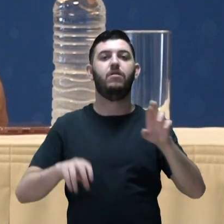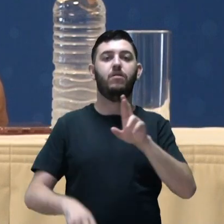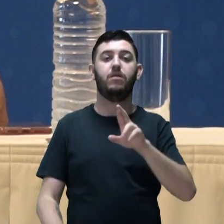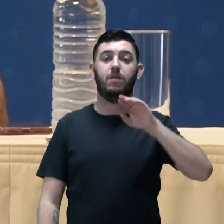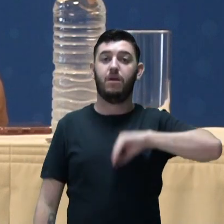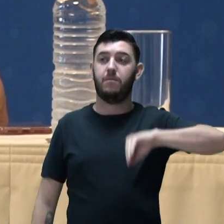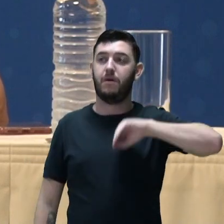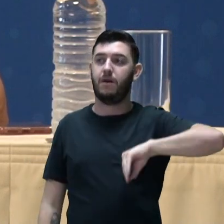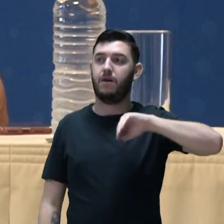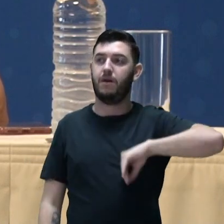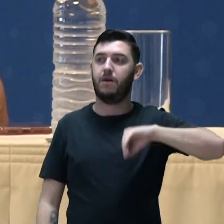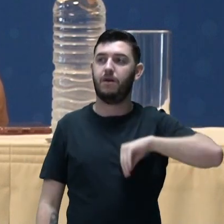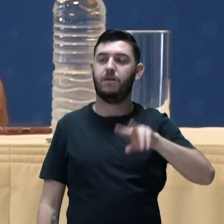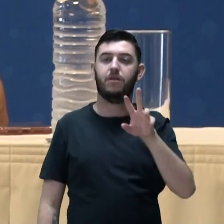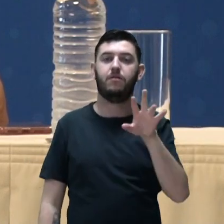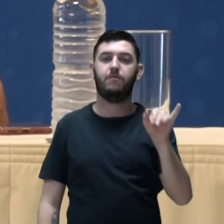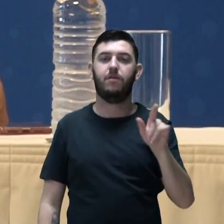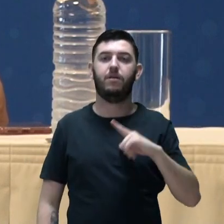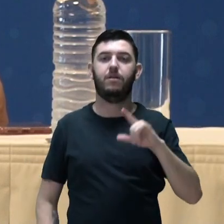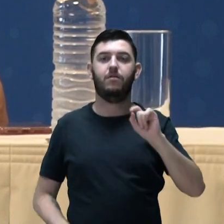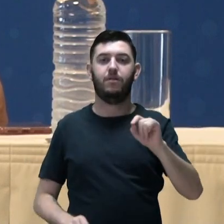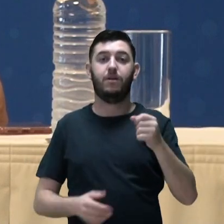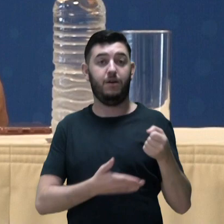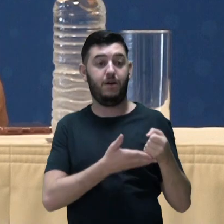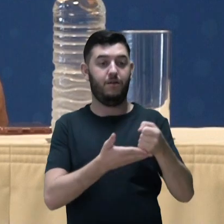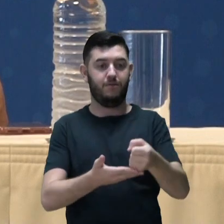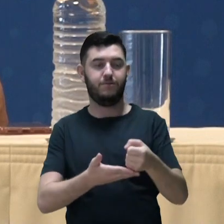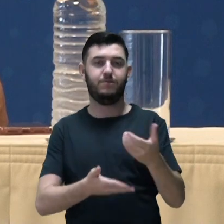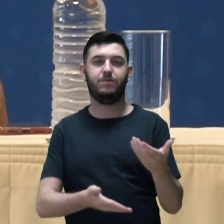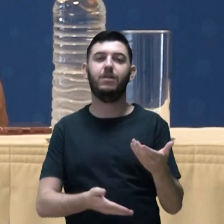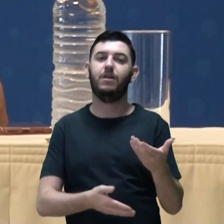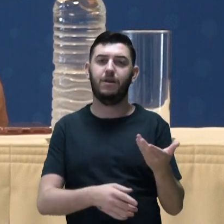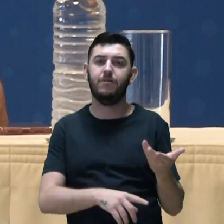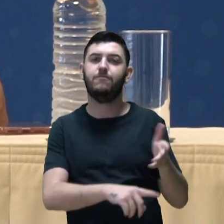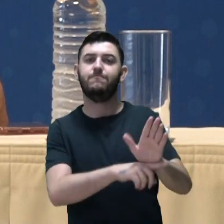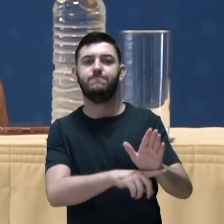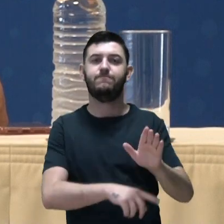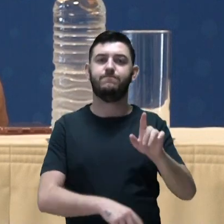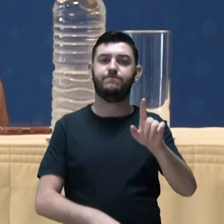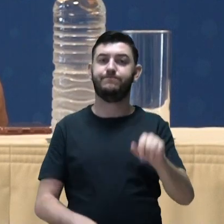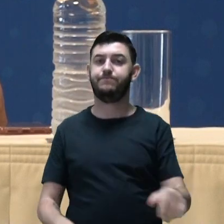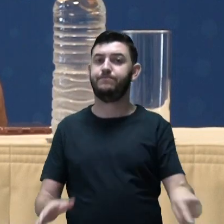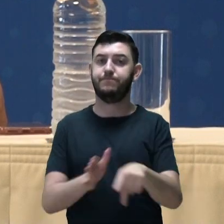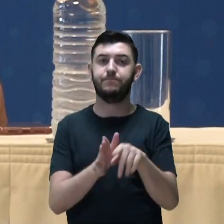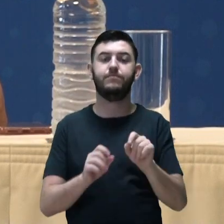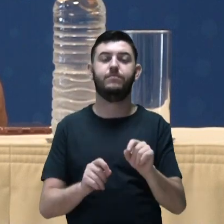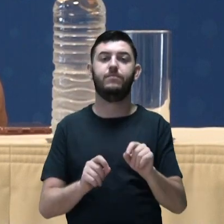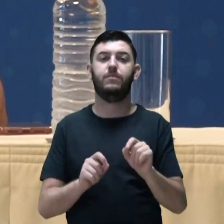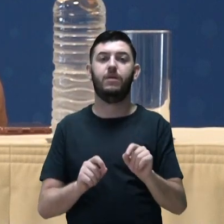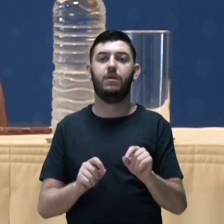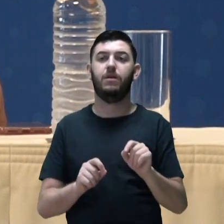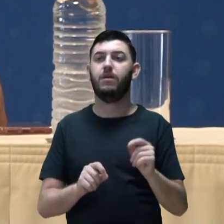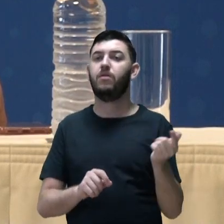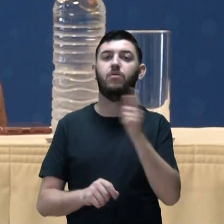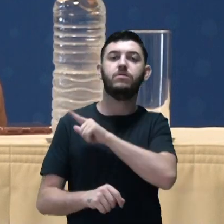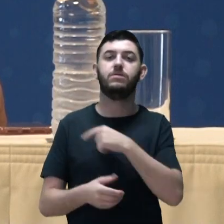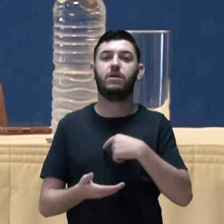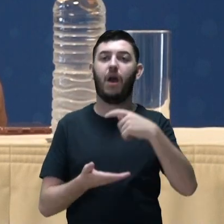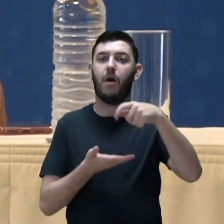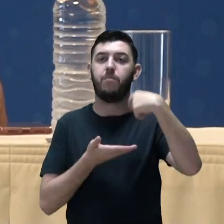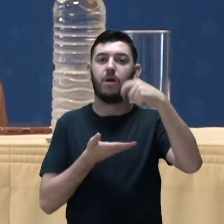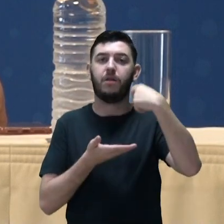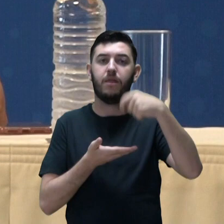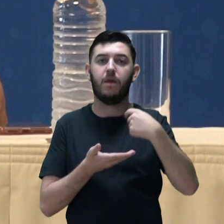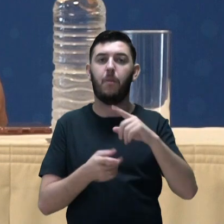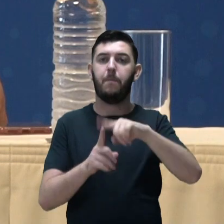renda, vai contar com o auxílio, com o suporte para alimentação e transporte durante